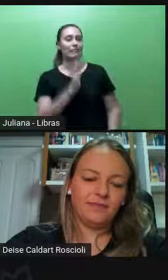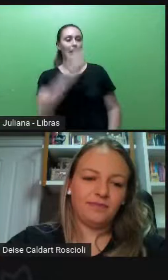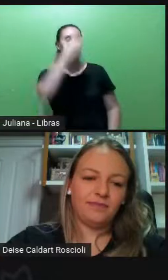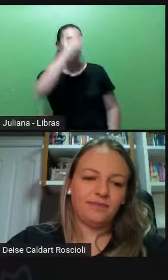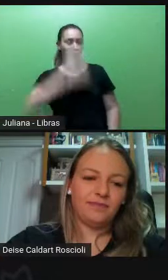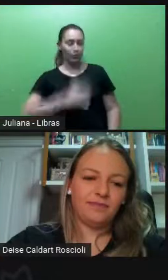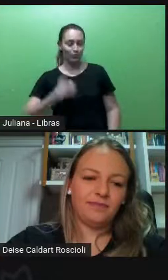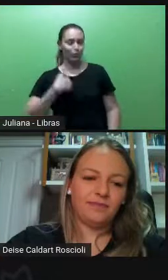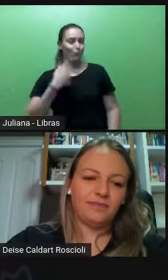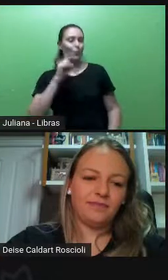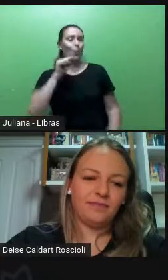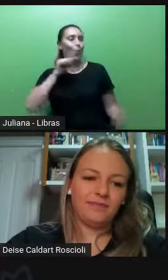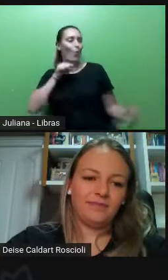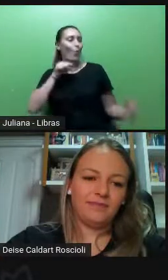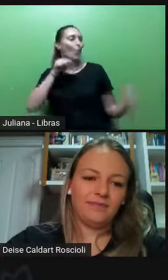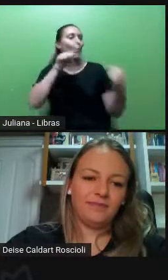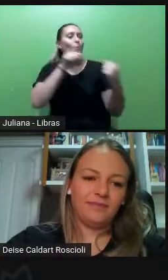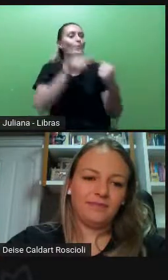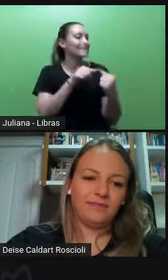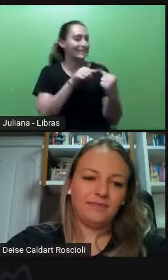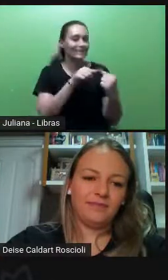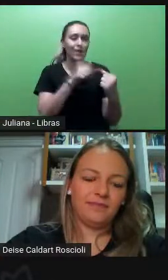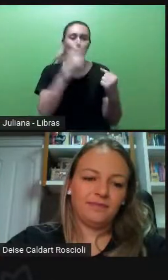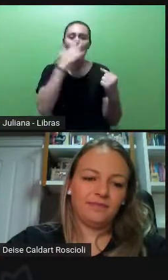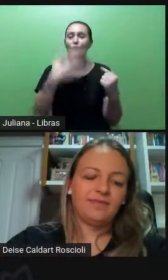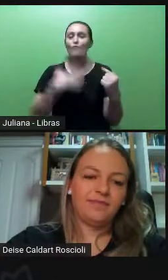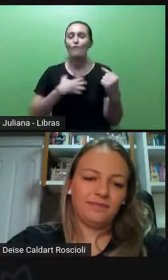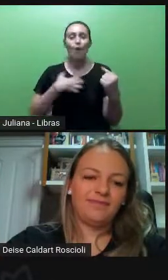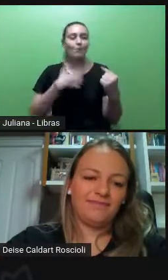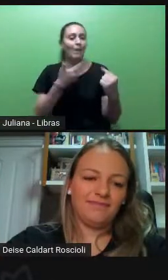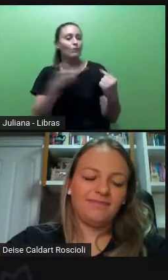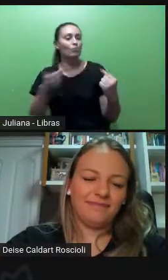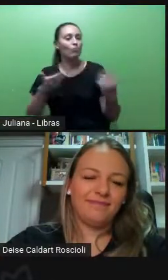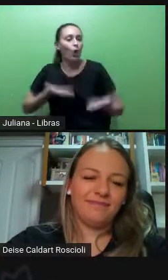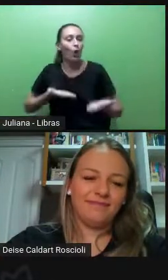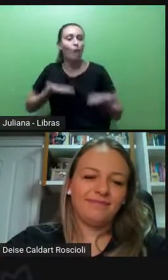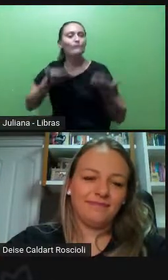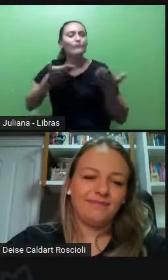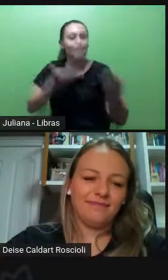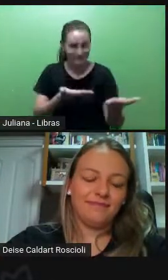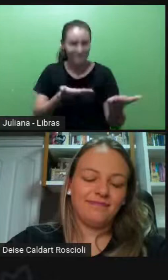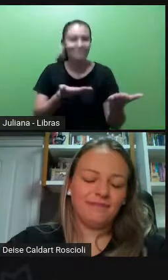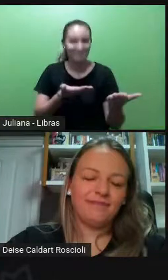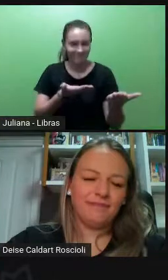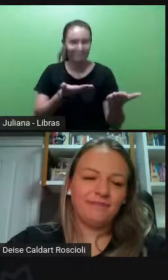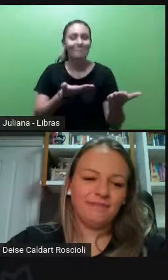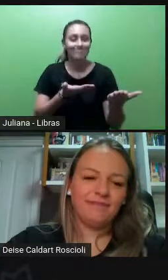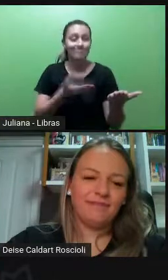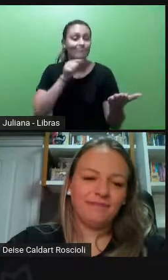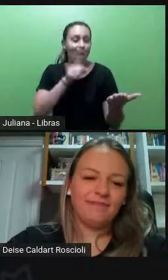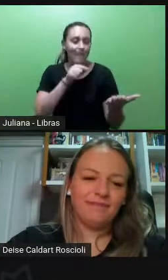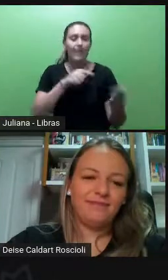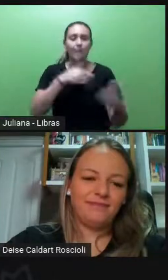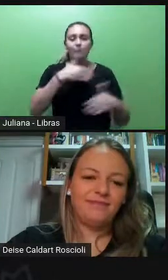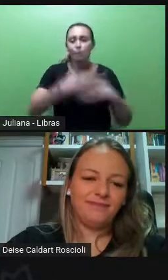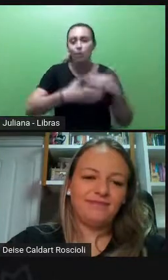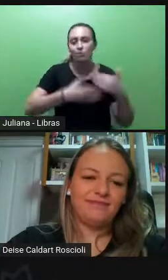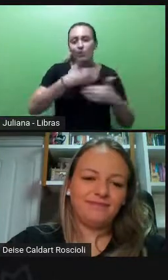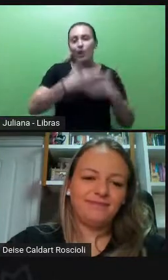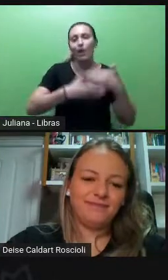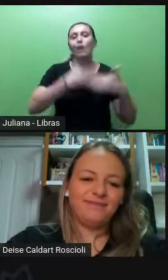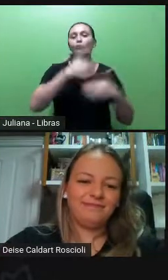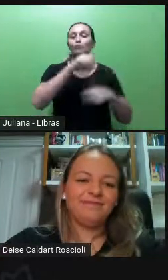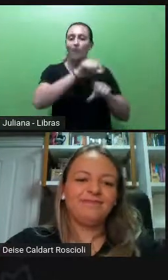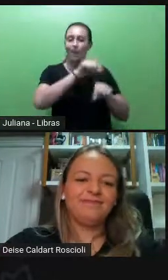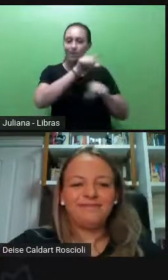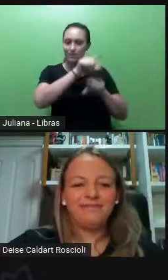sentem convidadas a participar do processo de recrutamento e seleção dessas empresas. Isso eu estou falando de uma coisa muito